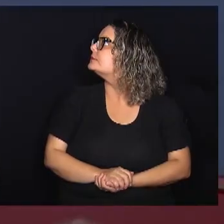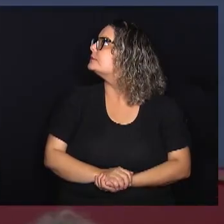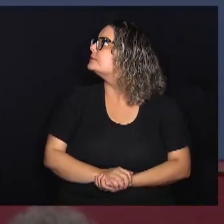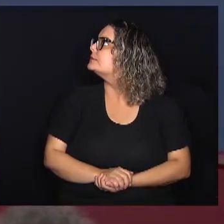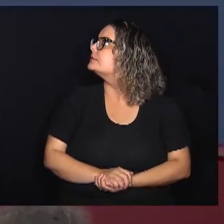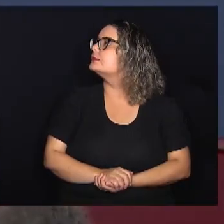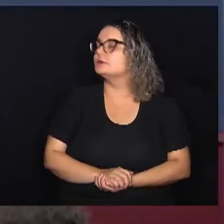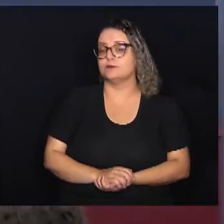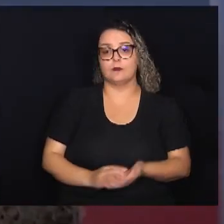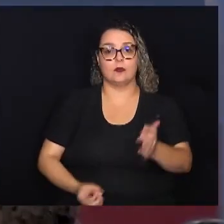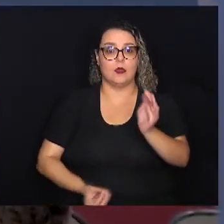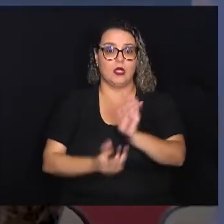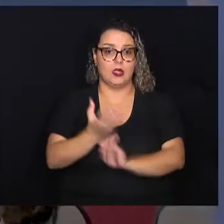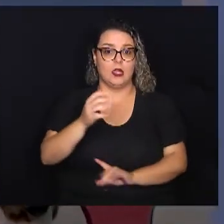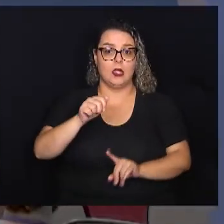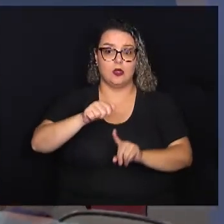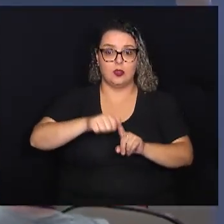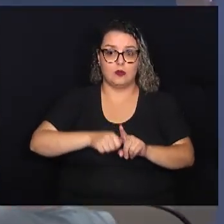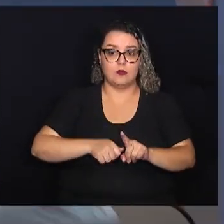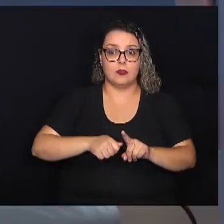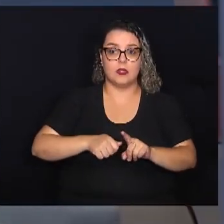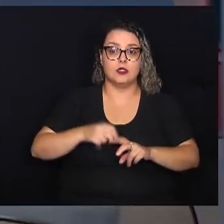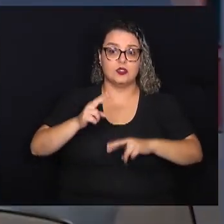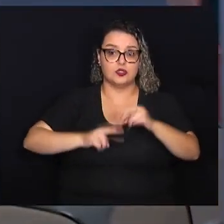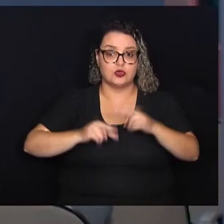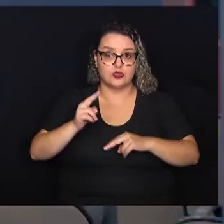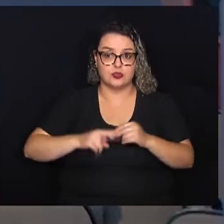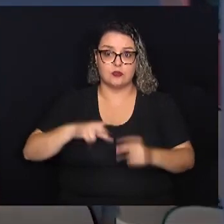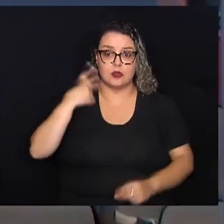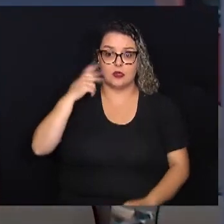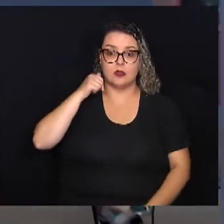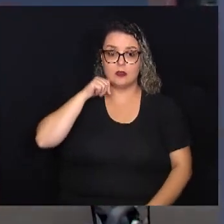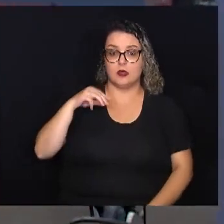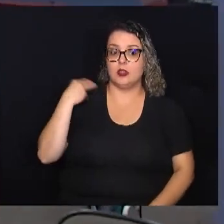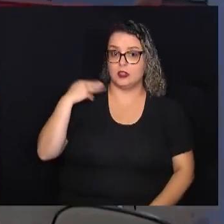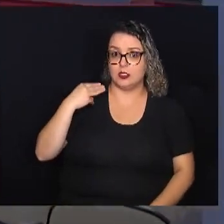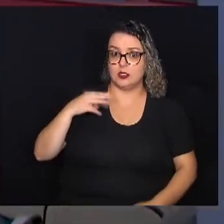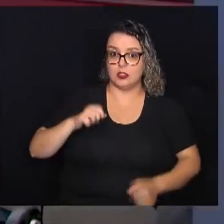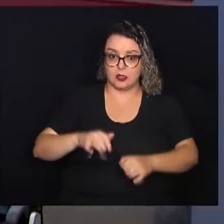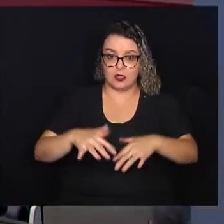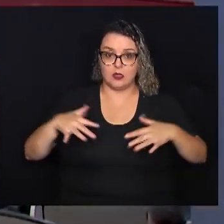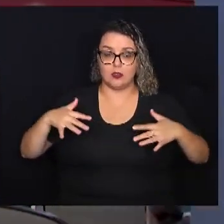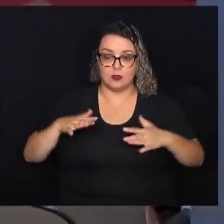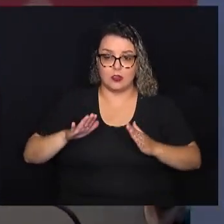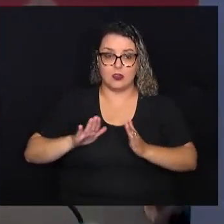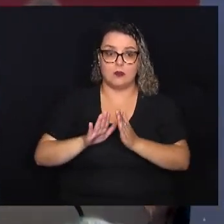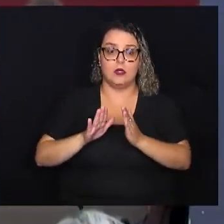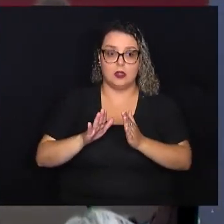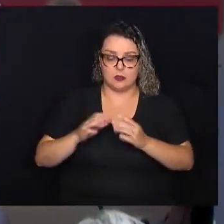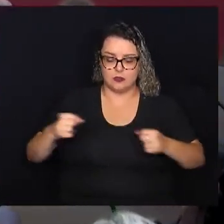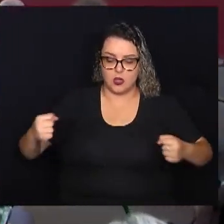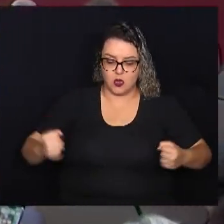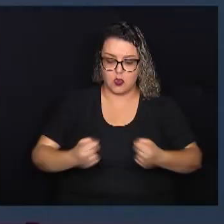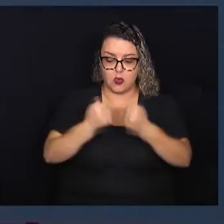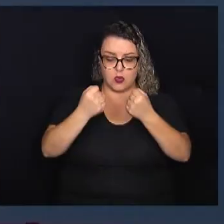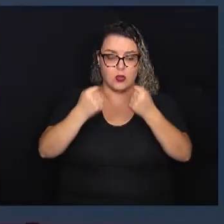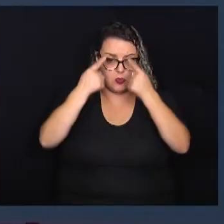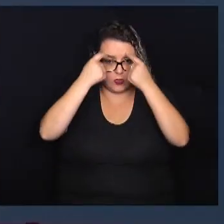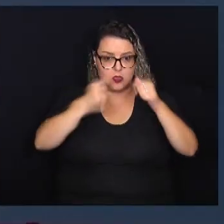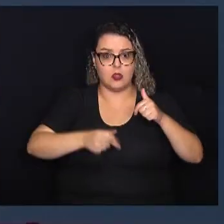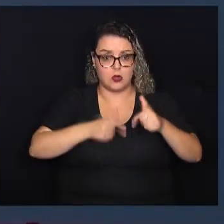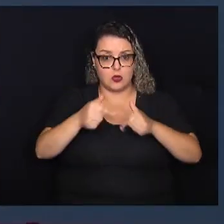Criada em junho pela vereadora Mariana Conte, a Frente Parlamentar de Enfrentamento às Violências Relacionadas ao Trabalho,